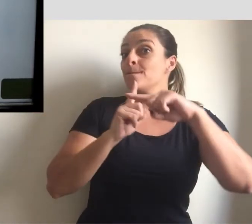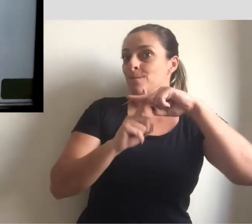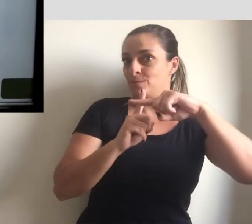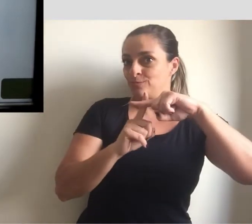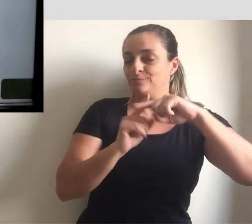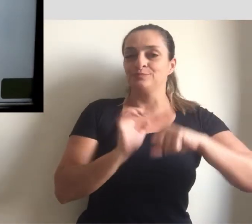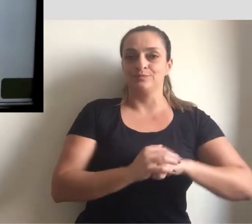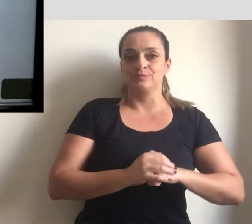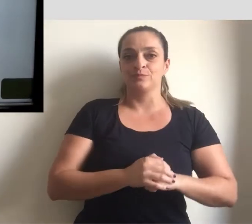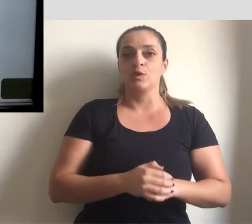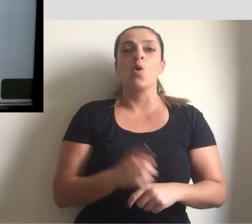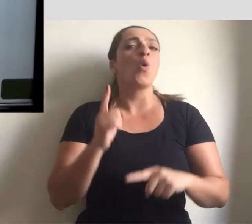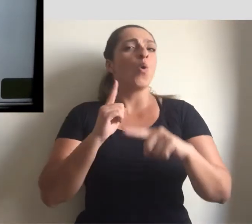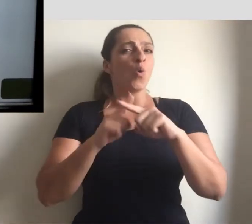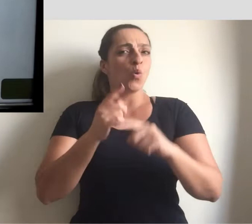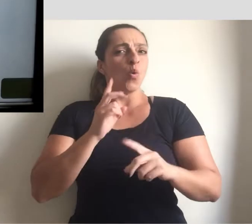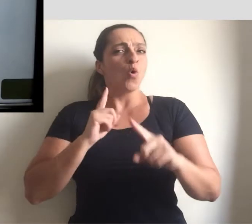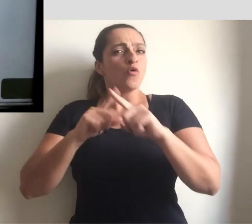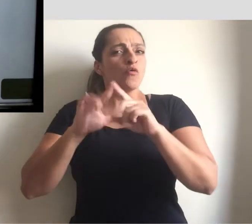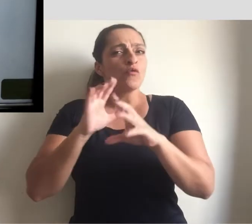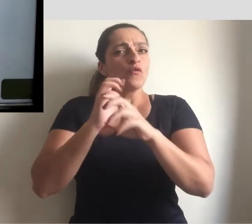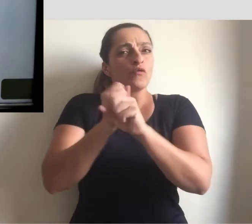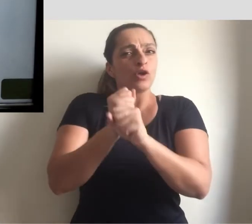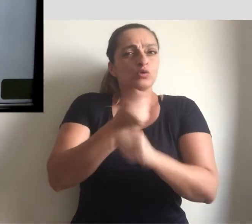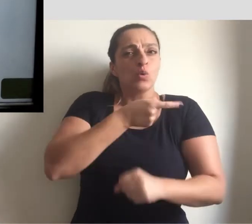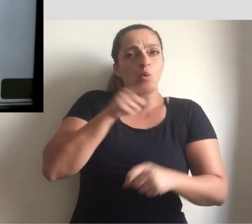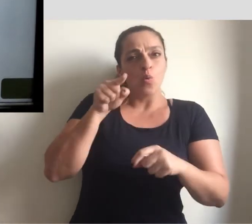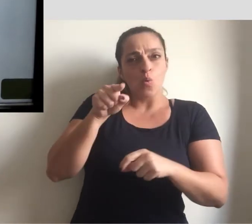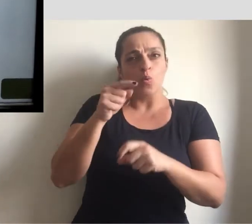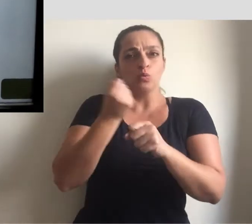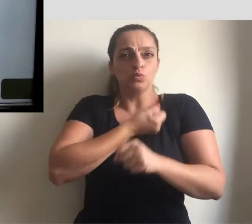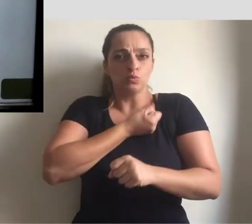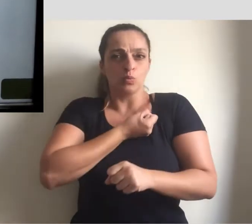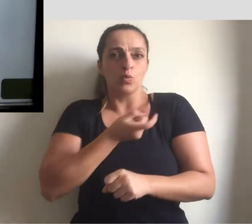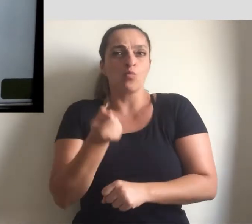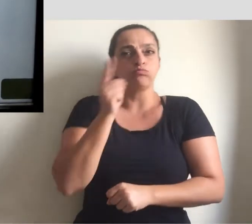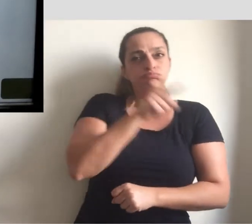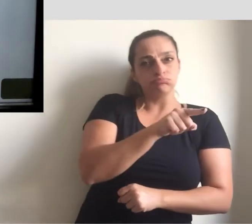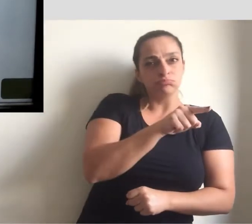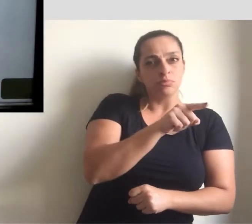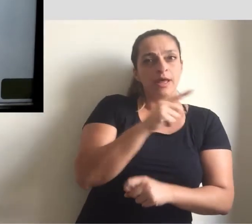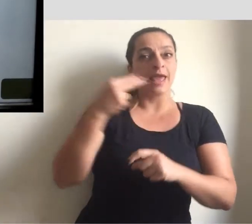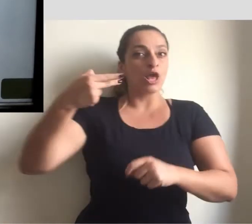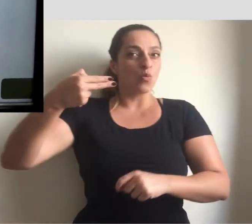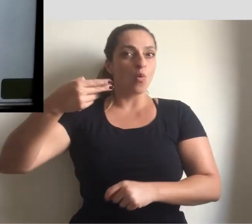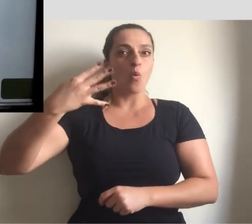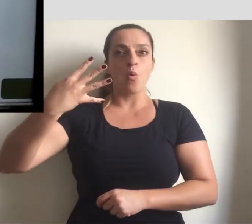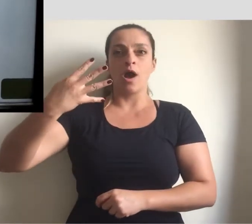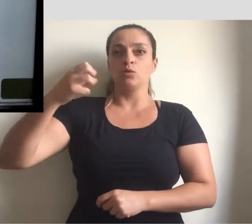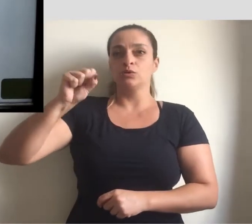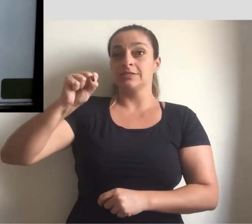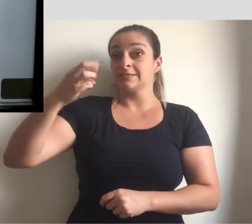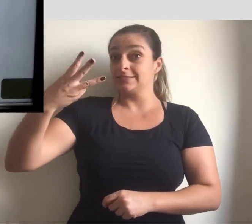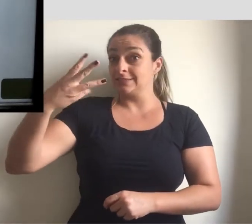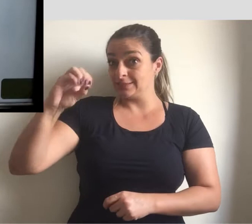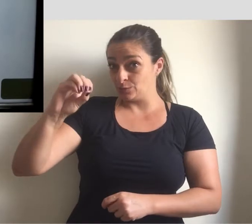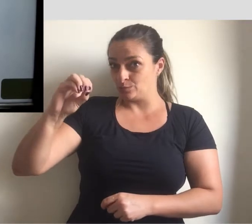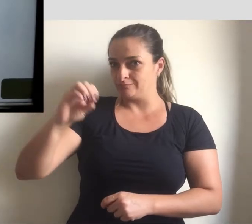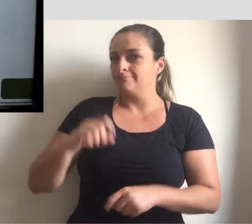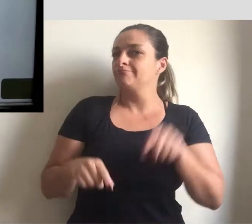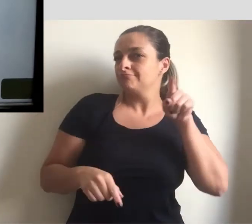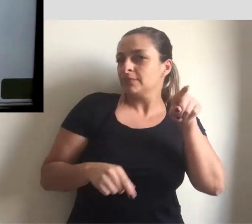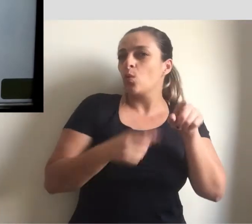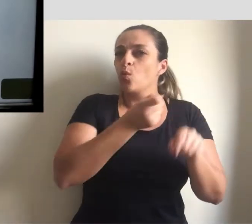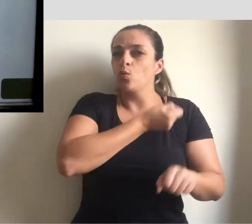número pelo seu antecessor é igual a 4.830. Então, vamos supor que esse número seja x,